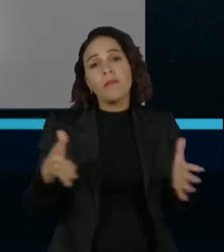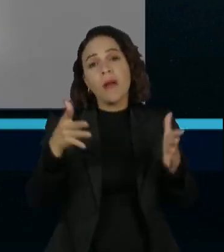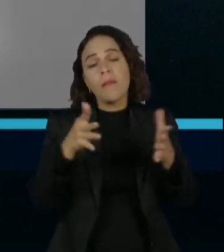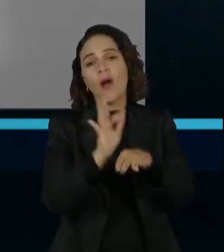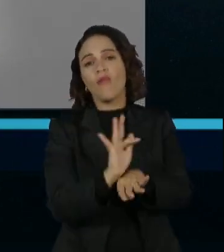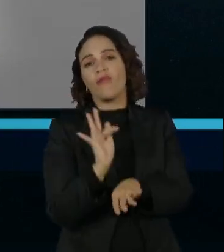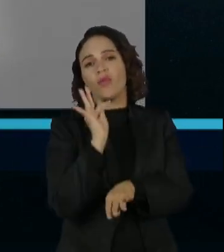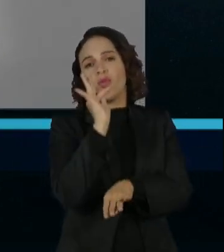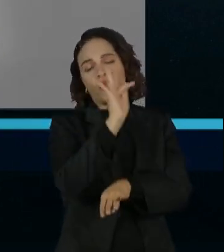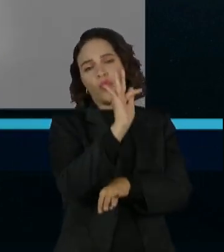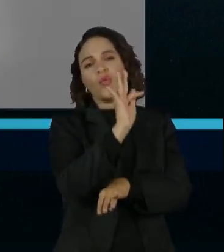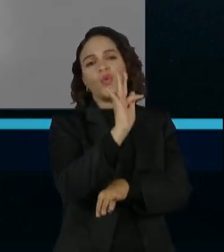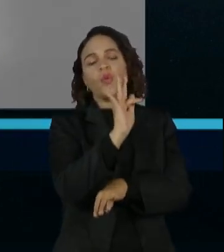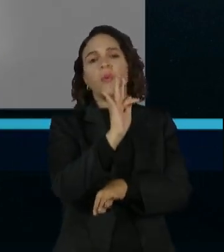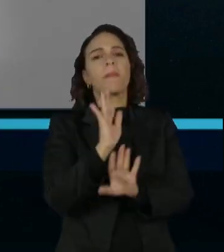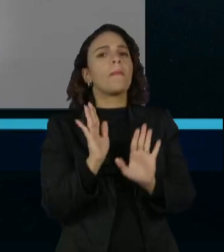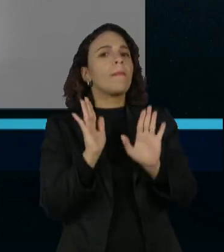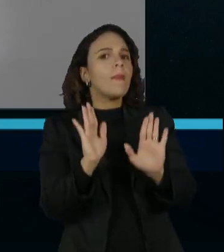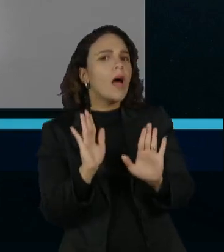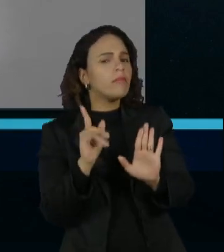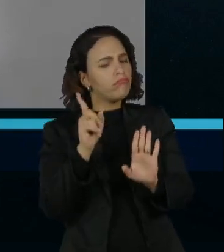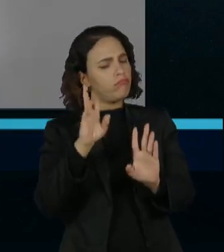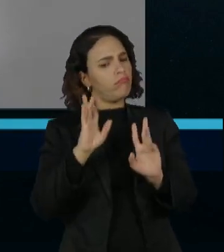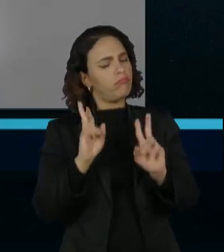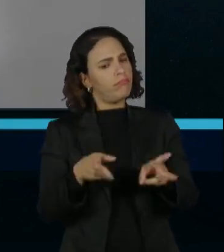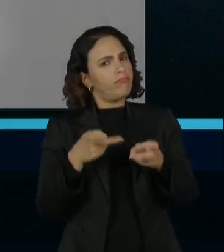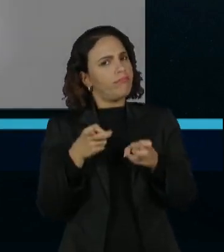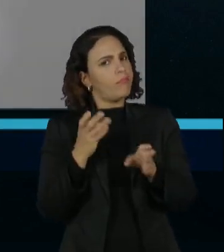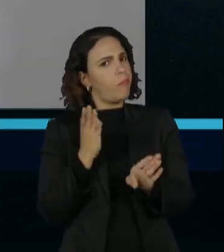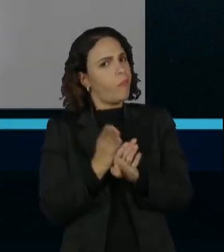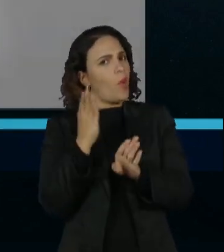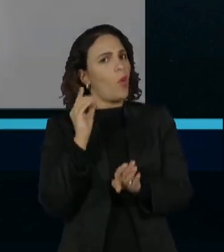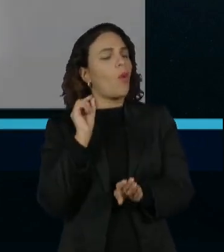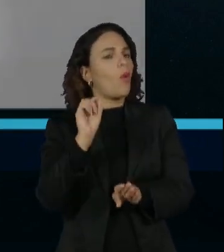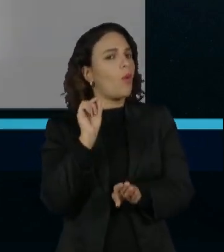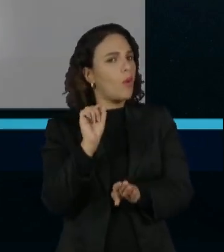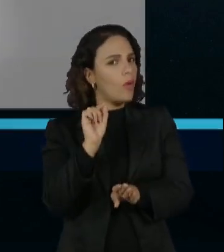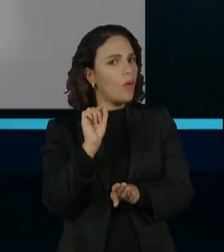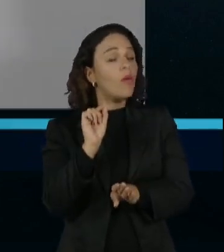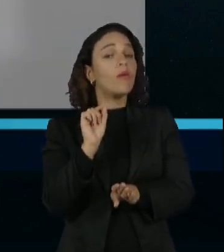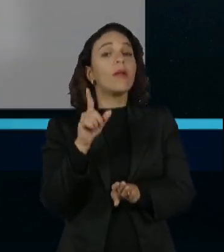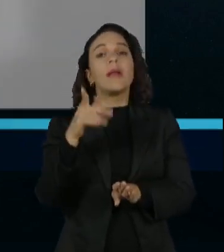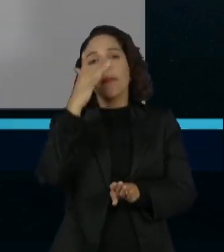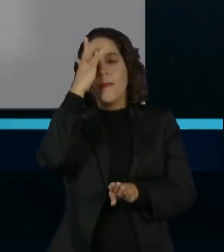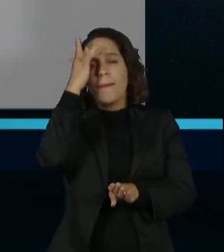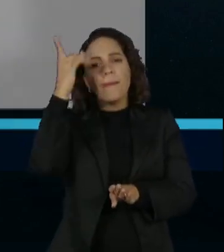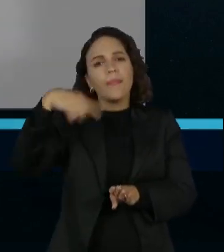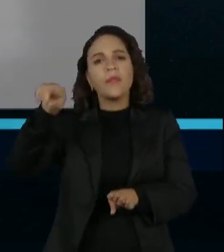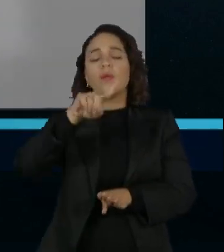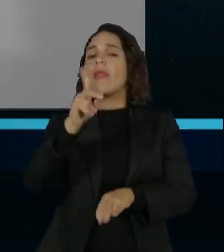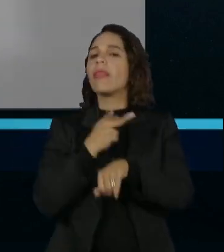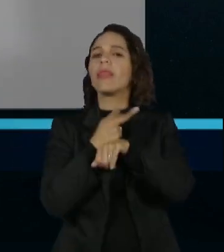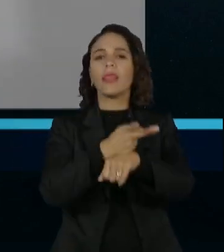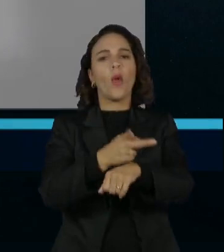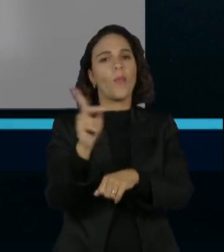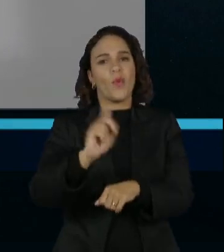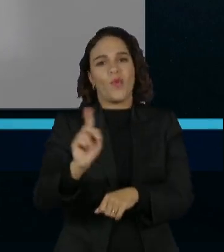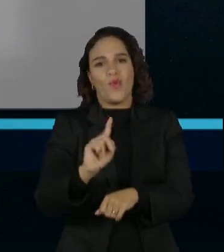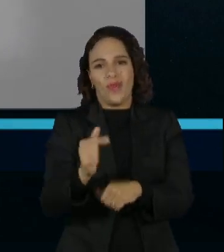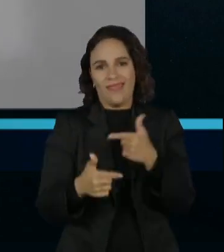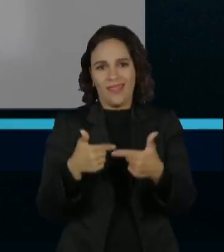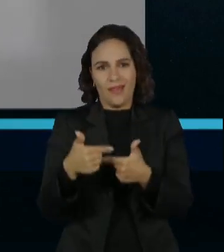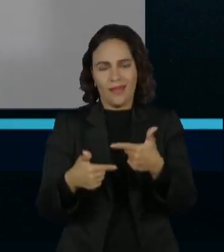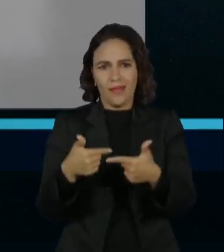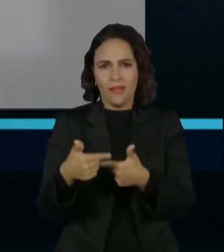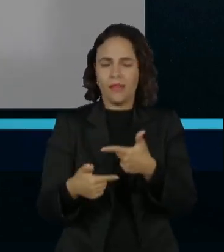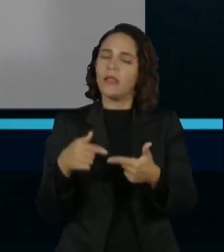futuro. A única coisa que a gente está diagnosticando é uma relação de perda de participação ao longo do tempo, o que